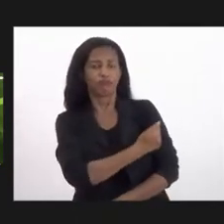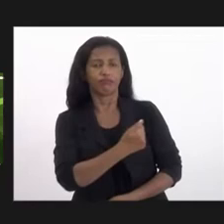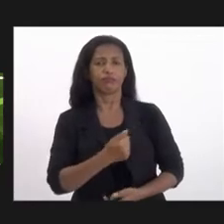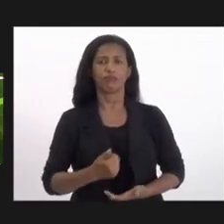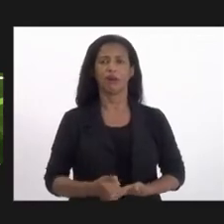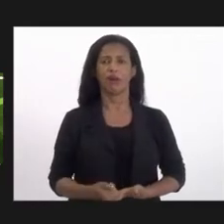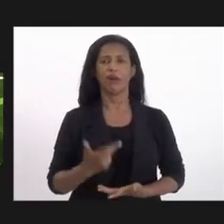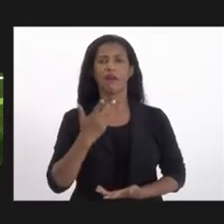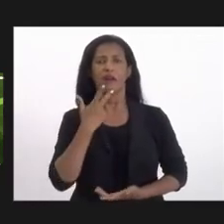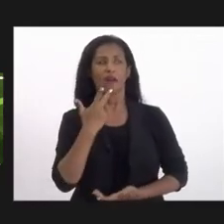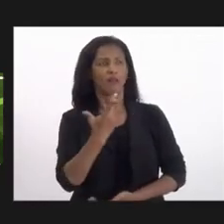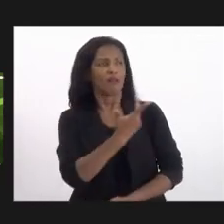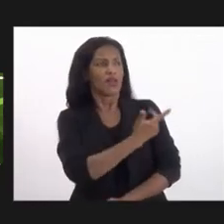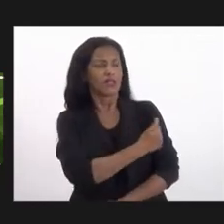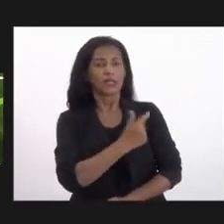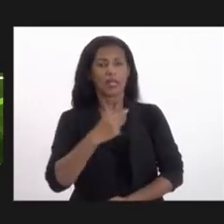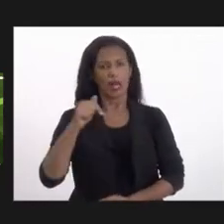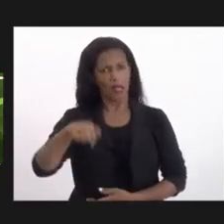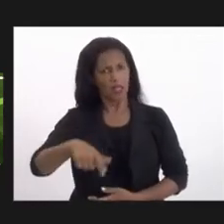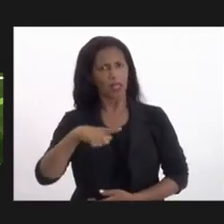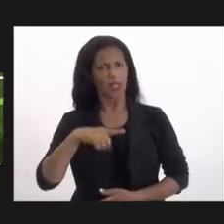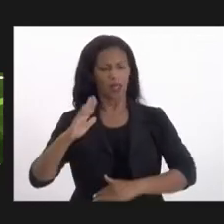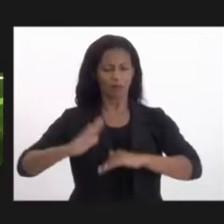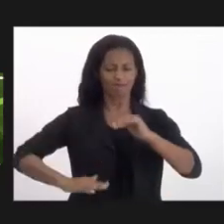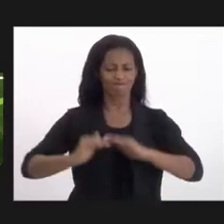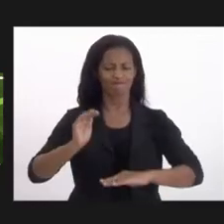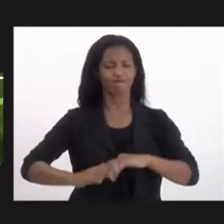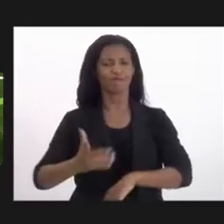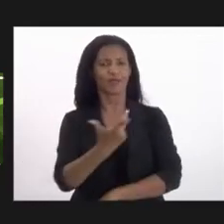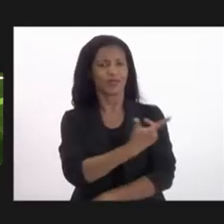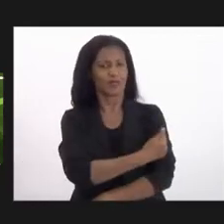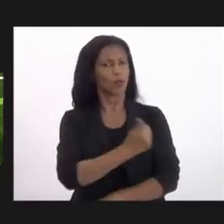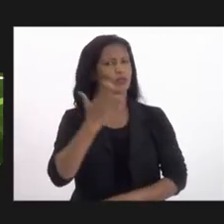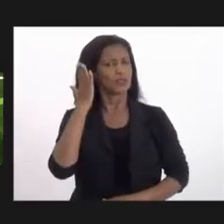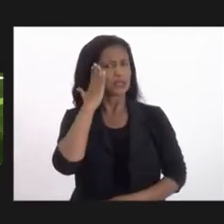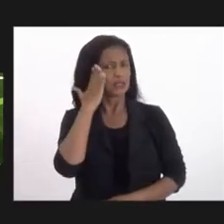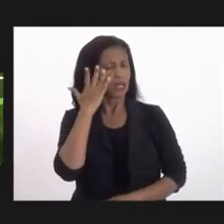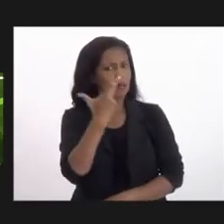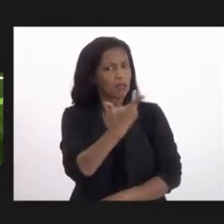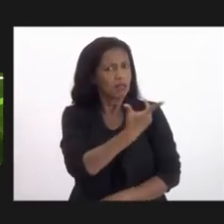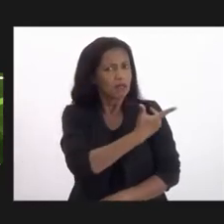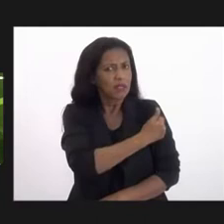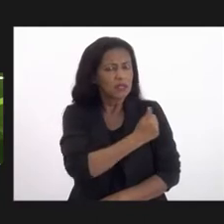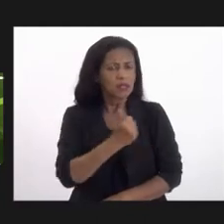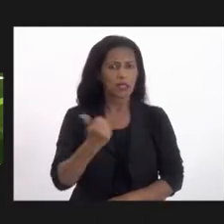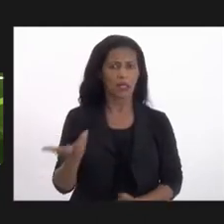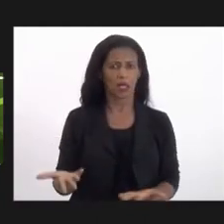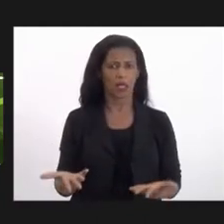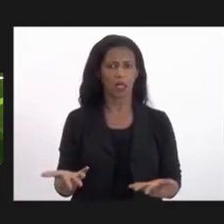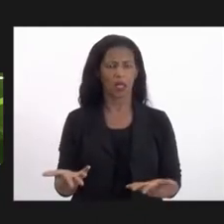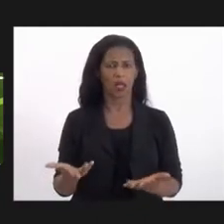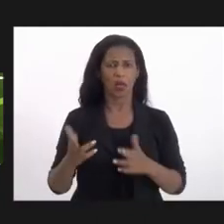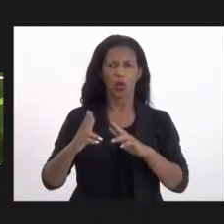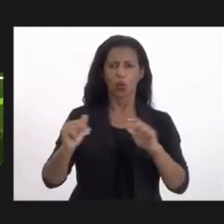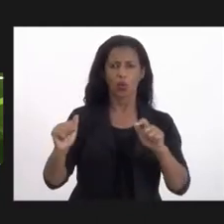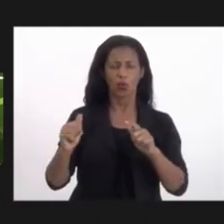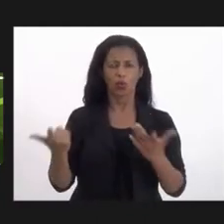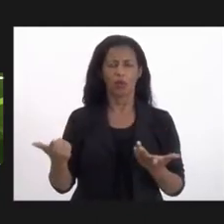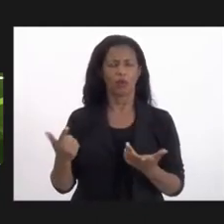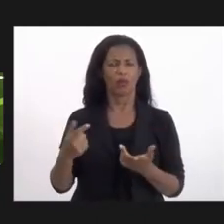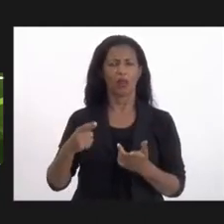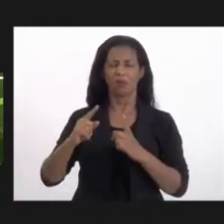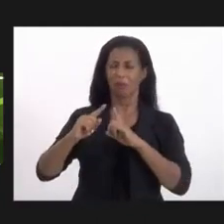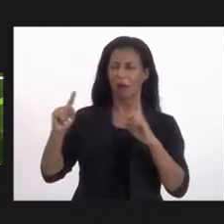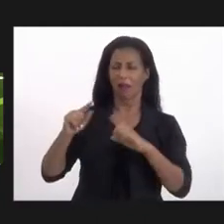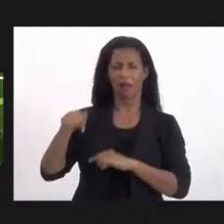vacina... Aqui tem muitos profissionais de saúde, vacina é uma questão que nunca foi questionada no nosso país,